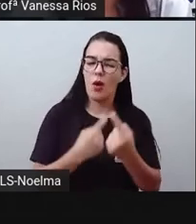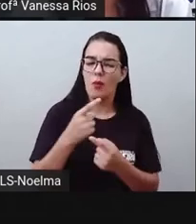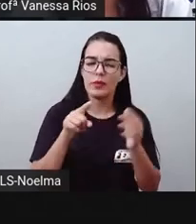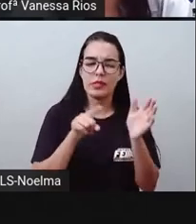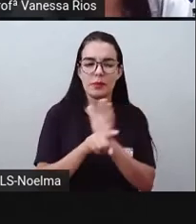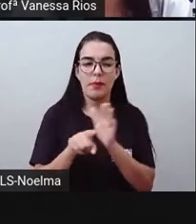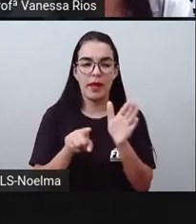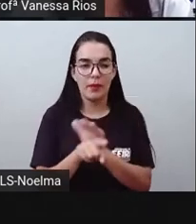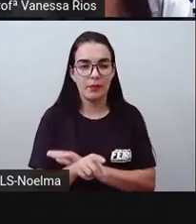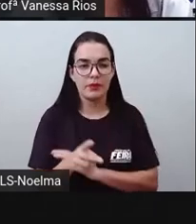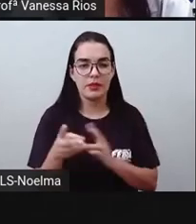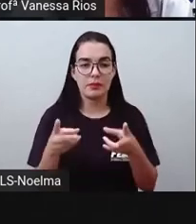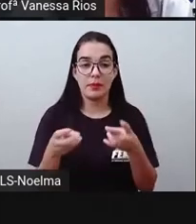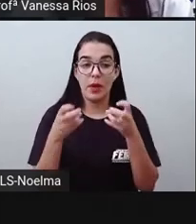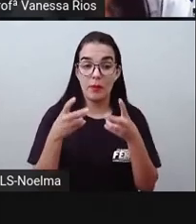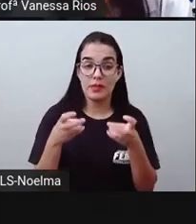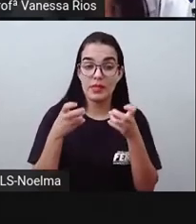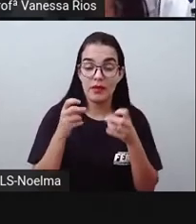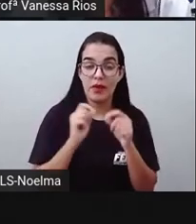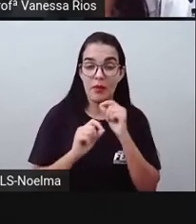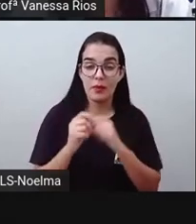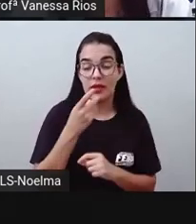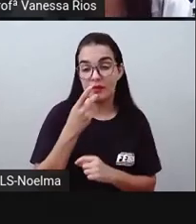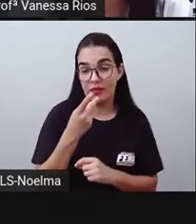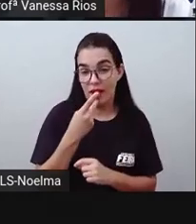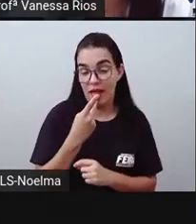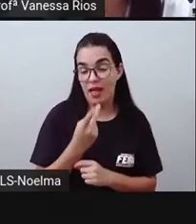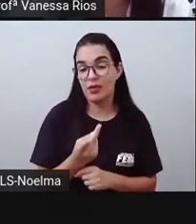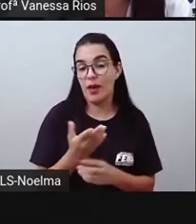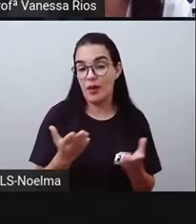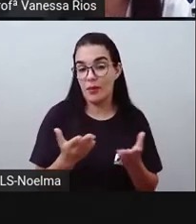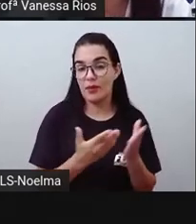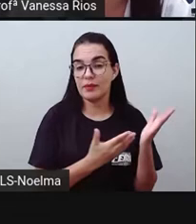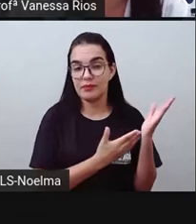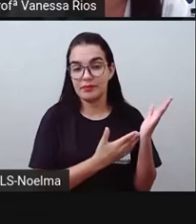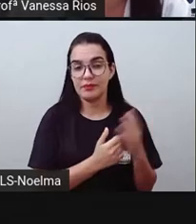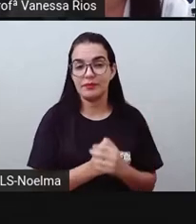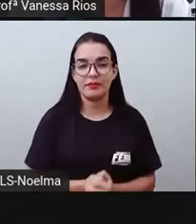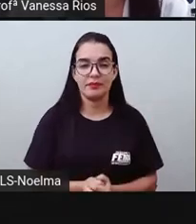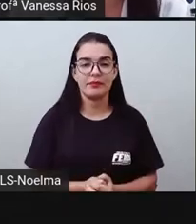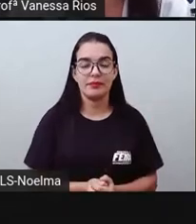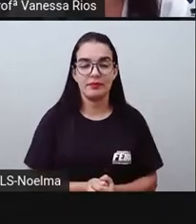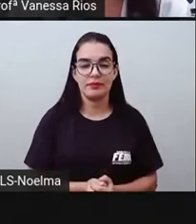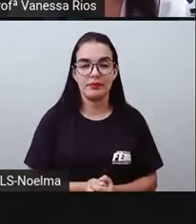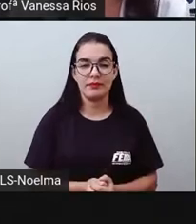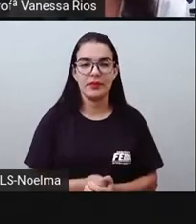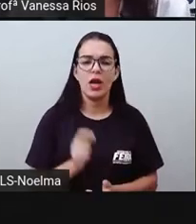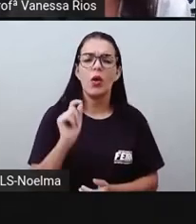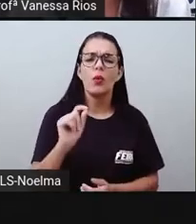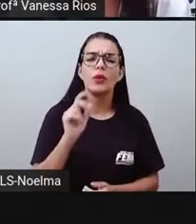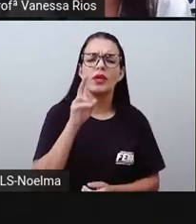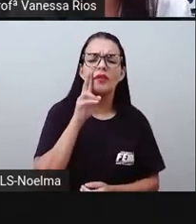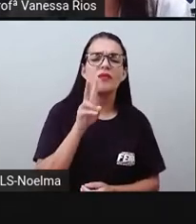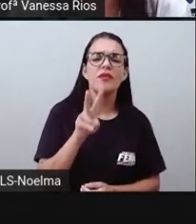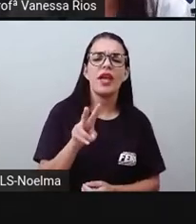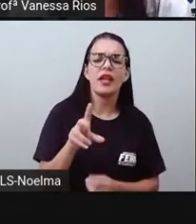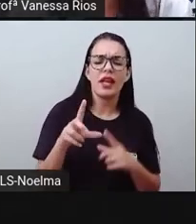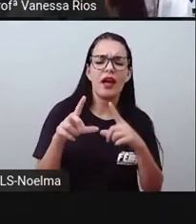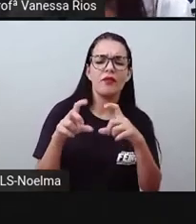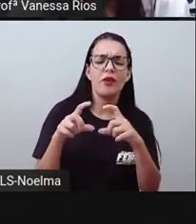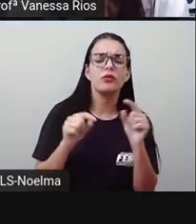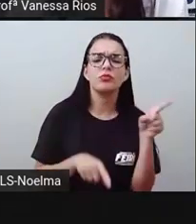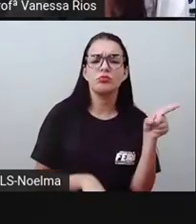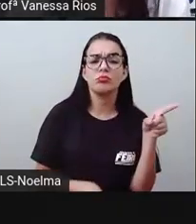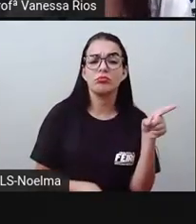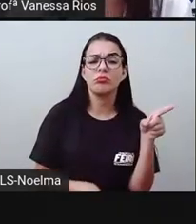observar diante do que está sendo mostrado na tela, né? E aí, que é que nós vimos na imagem? A gente